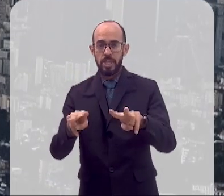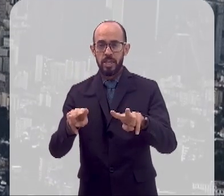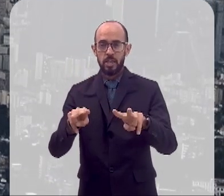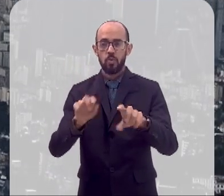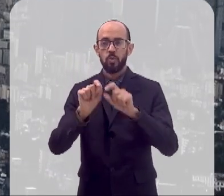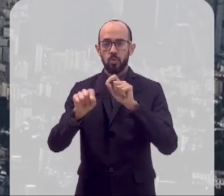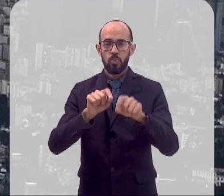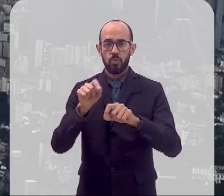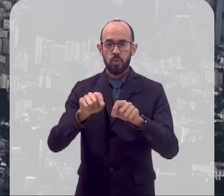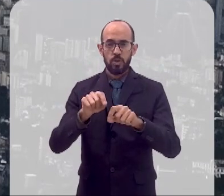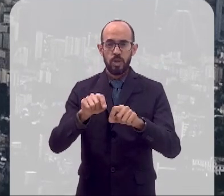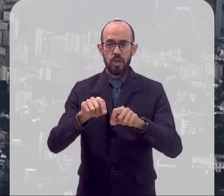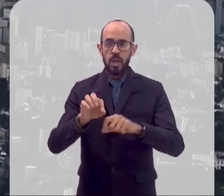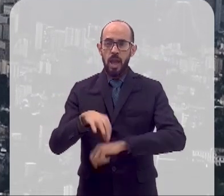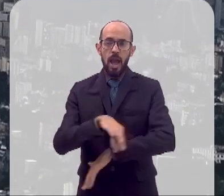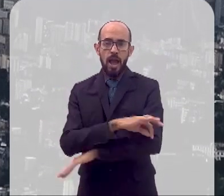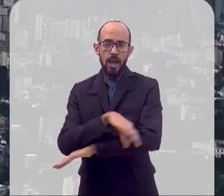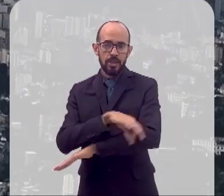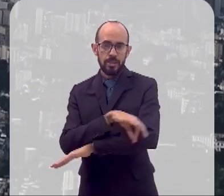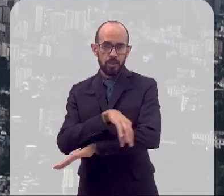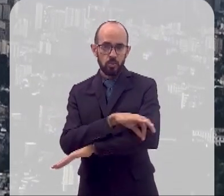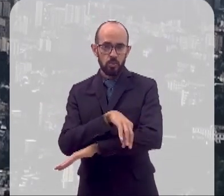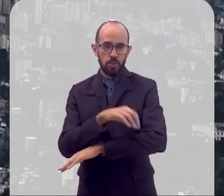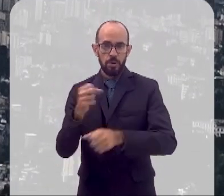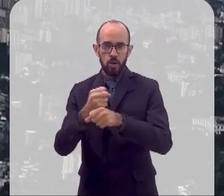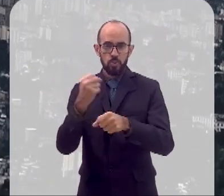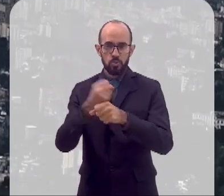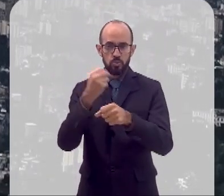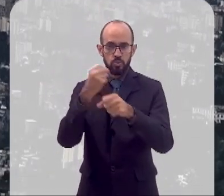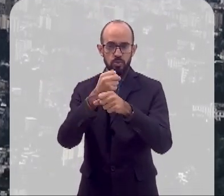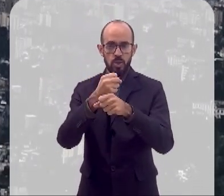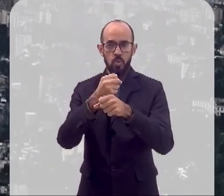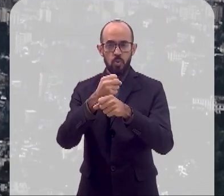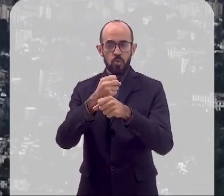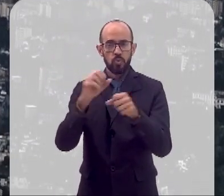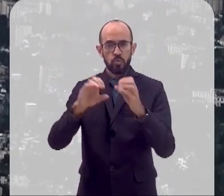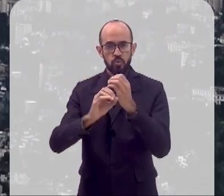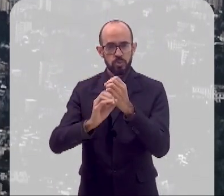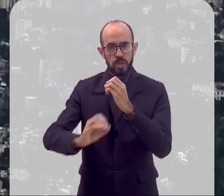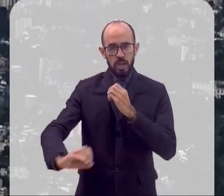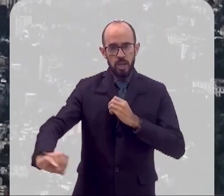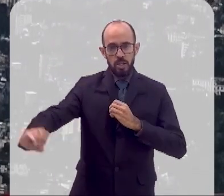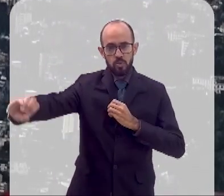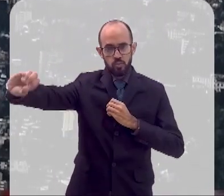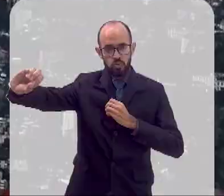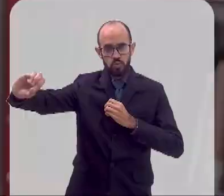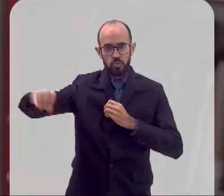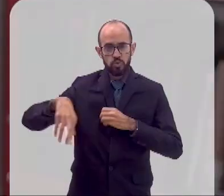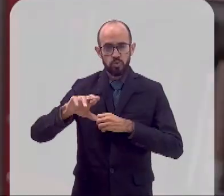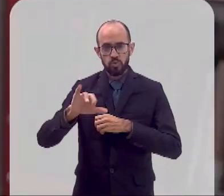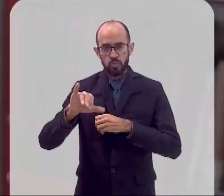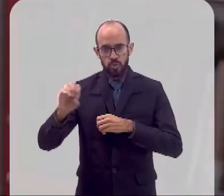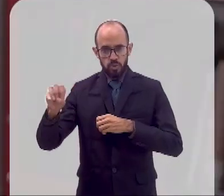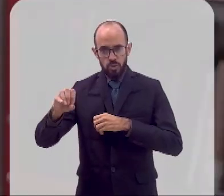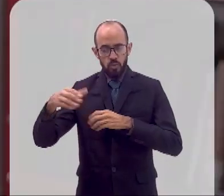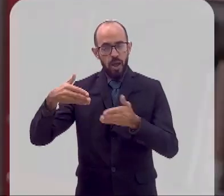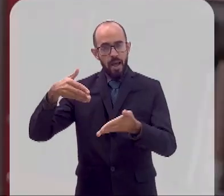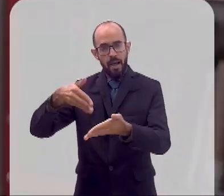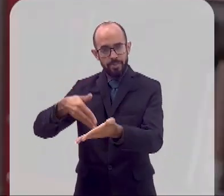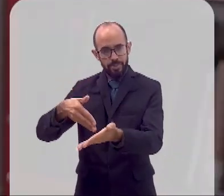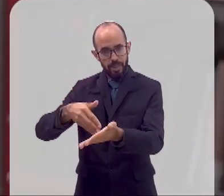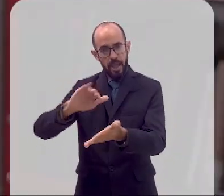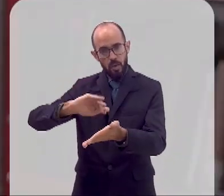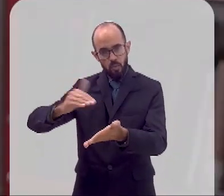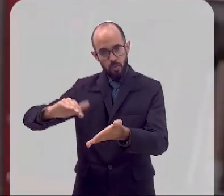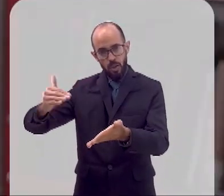o traçado que foi feito para a construção, para o encanamento do rio, né? Em direção aos arcos da Lapa, né? O